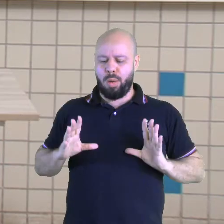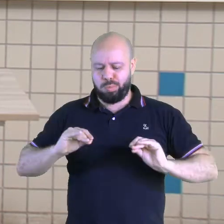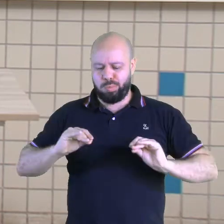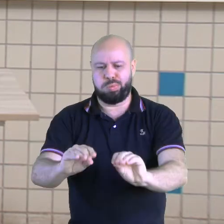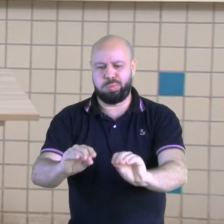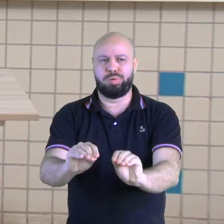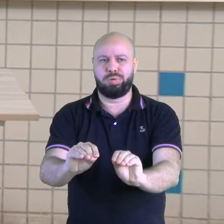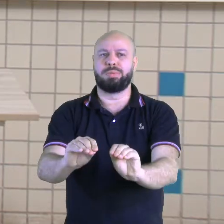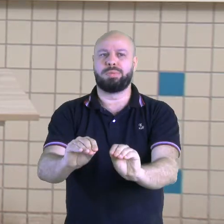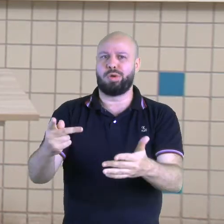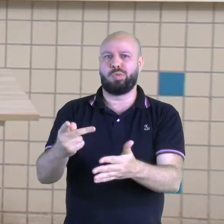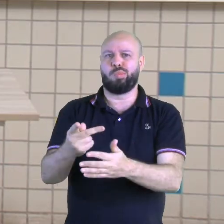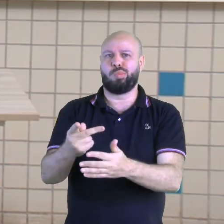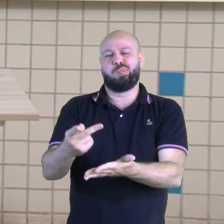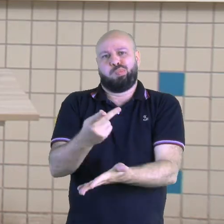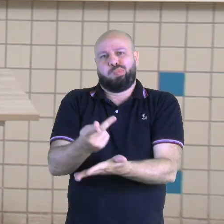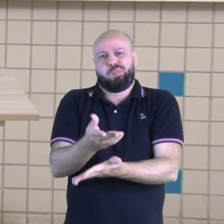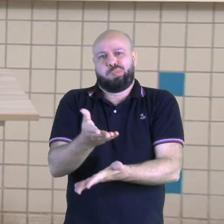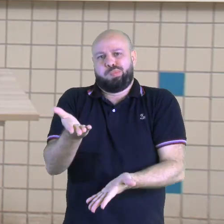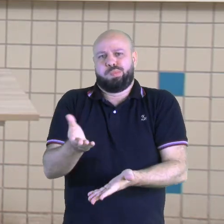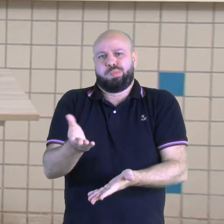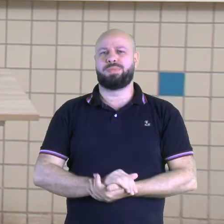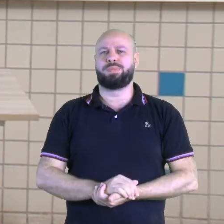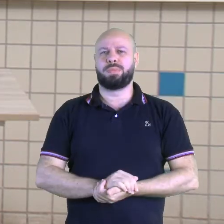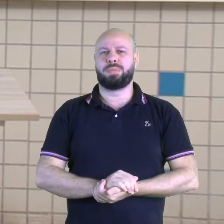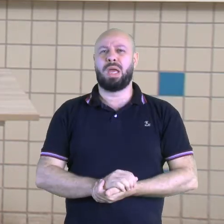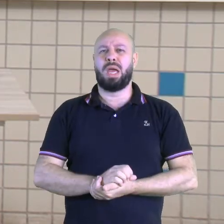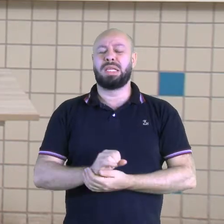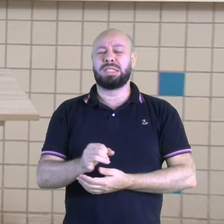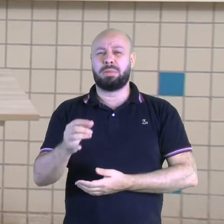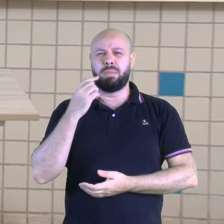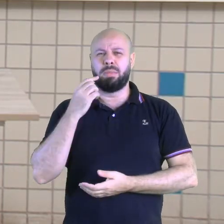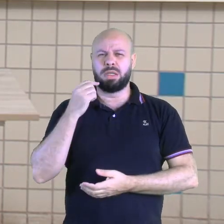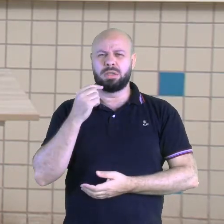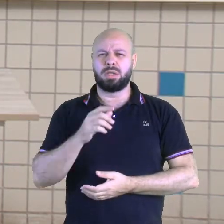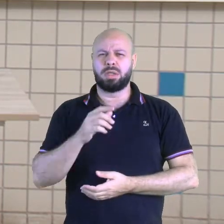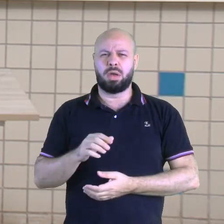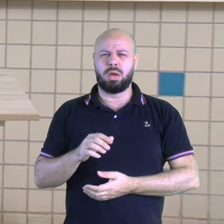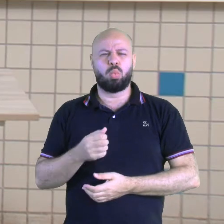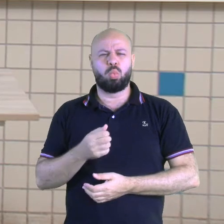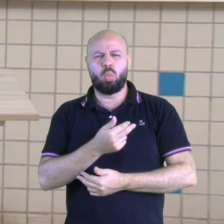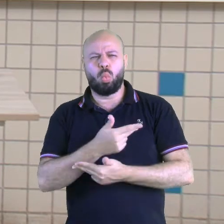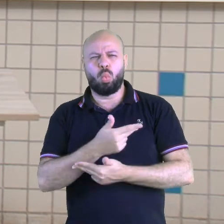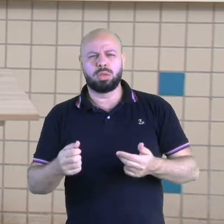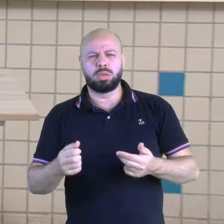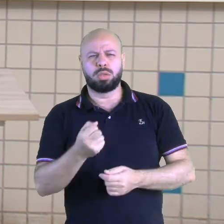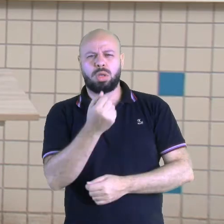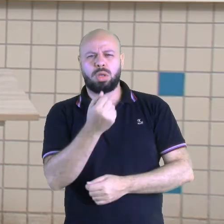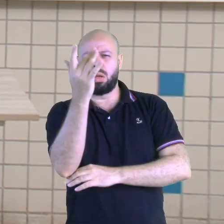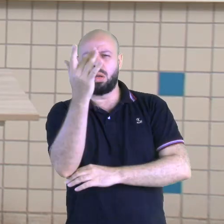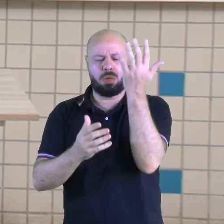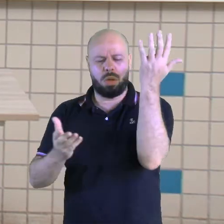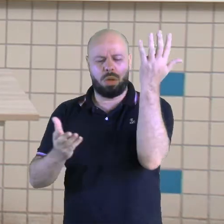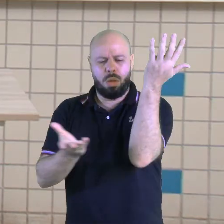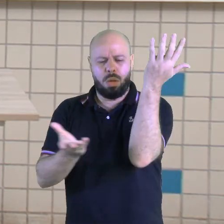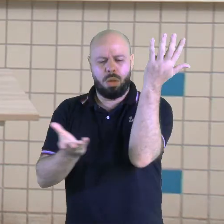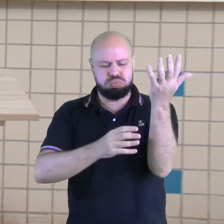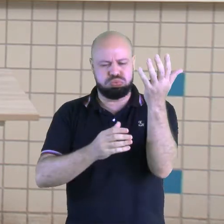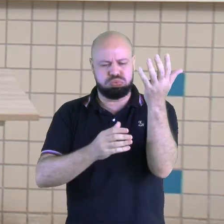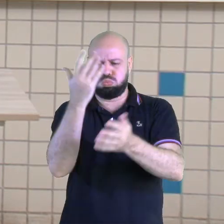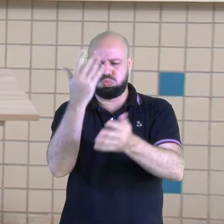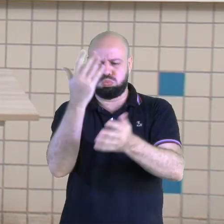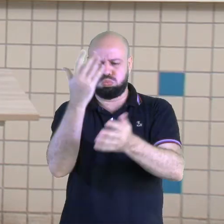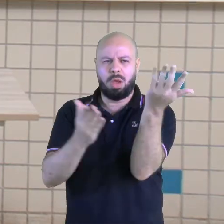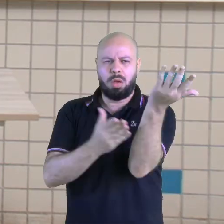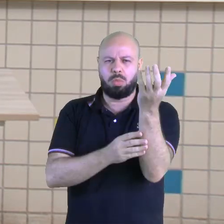aconteça. Por exemplo, se nós retirarmos da natureza as árvores, ficar ali tirando